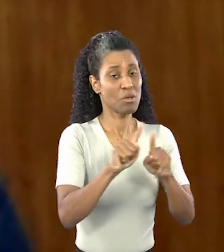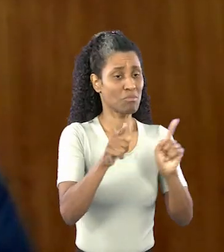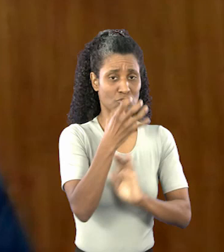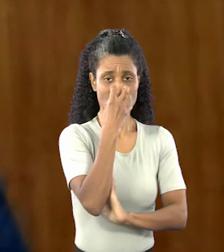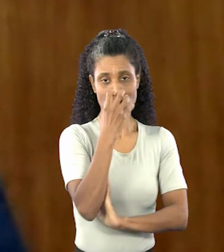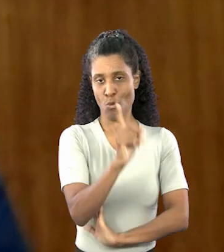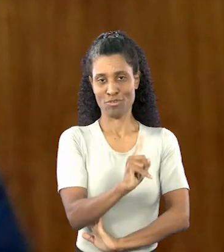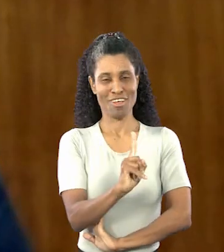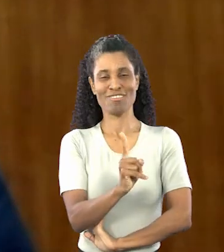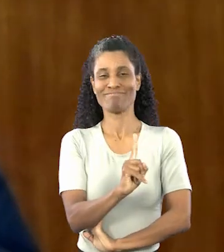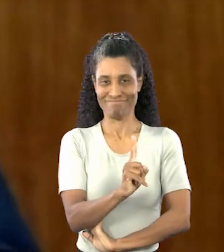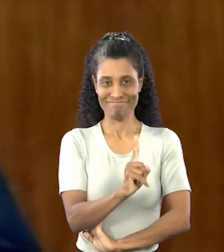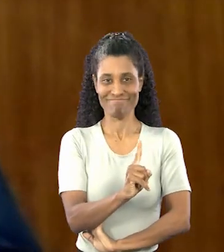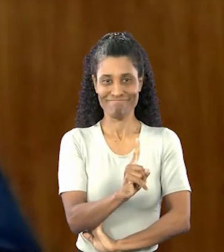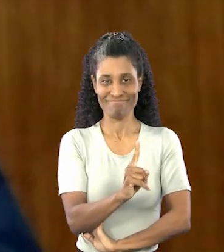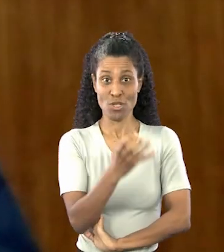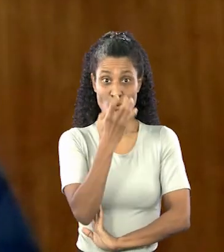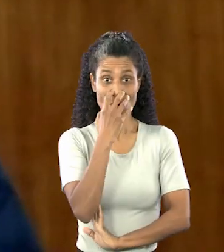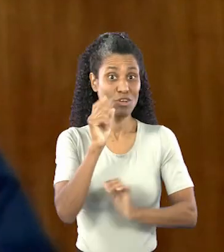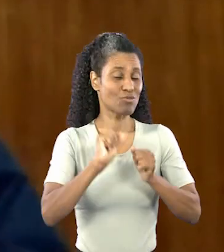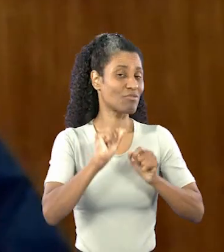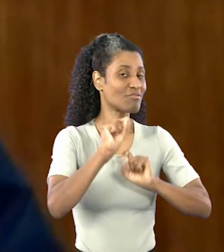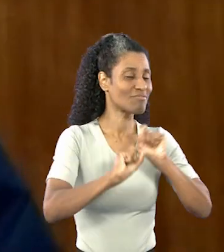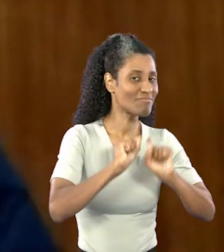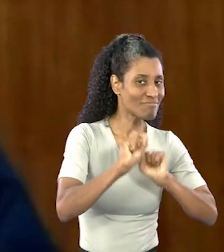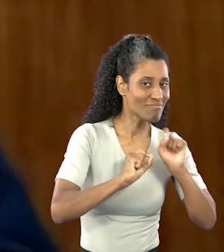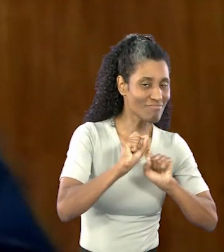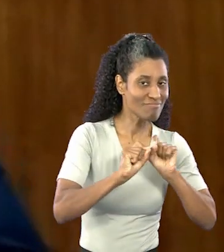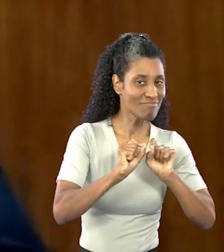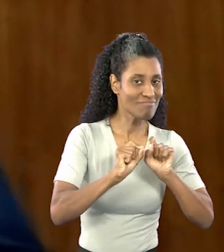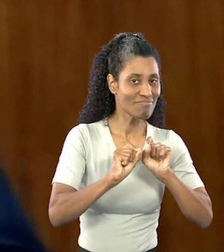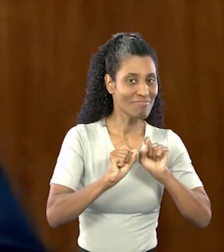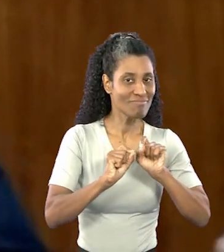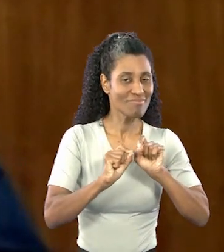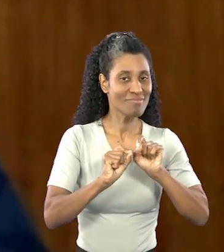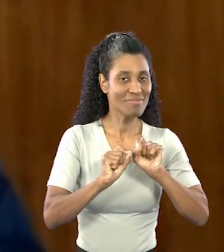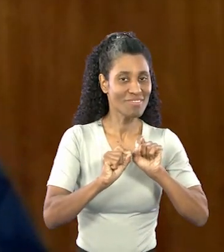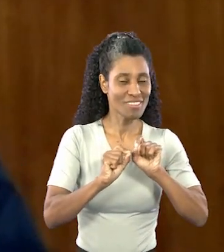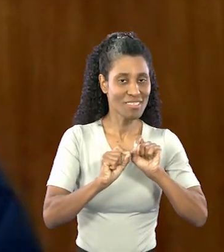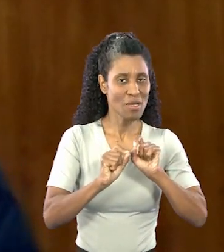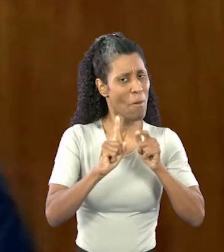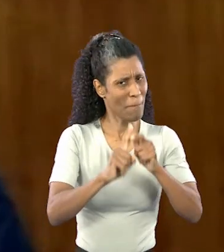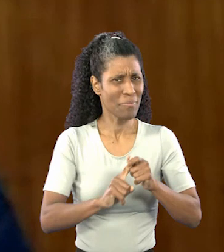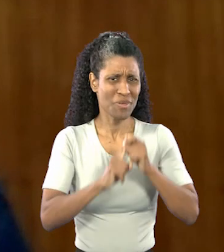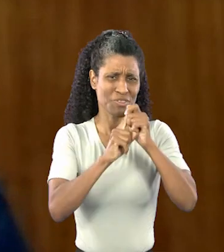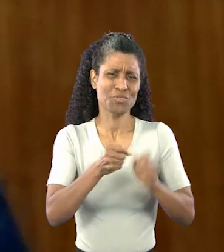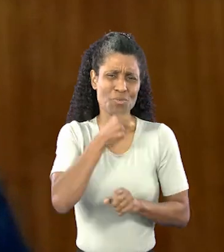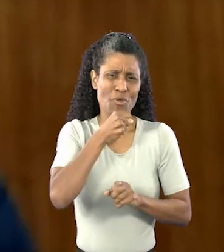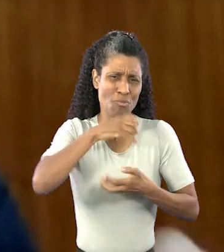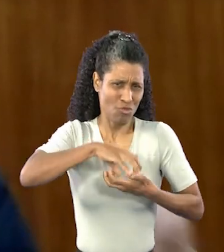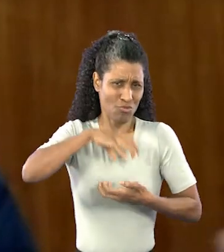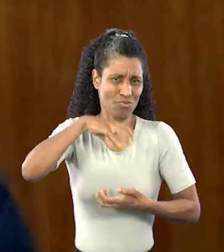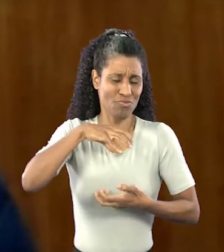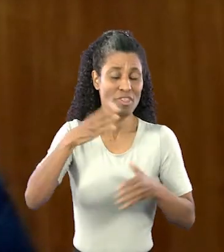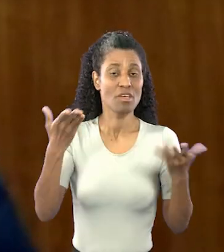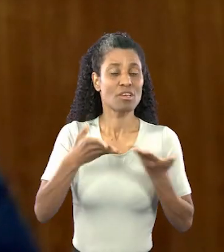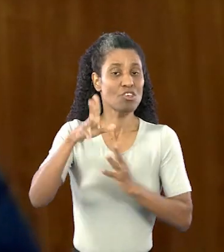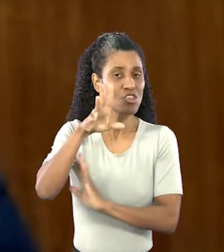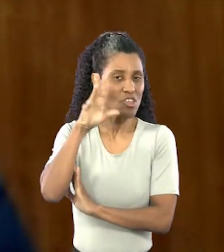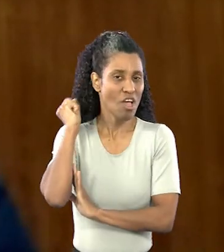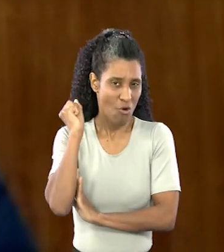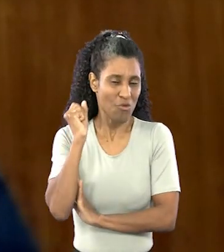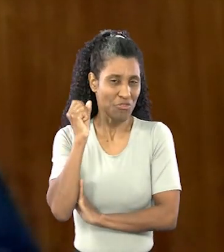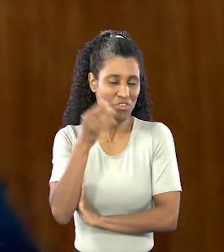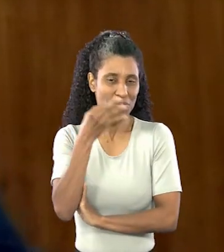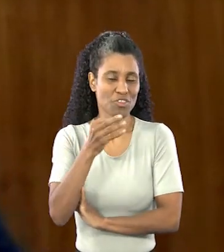pessoas, mas os cães não. Os cães fazem com que as pessoas, sobretudo os idosos, né? Eu já ouvi depoimentos